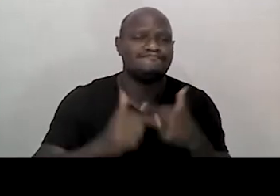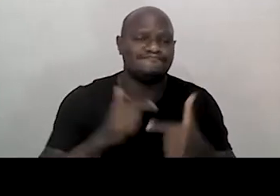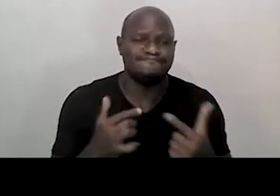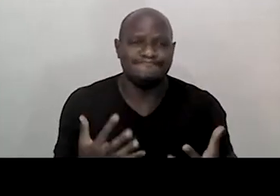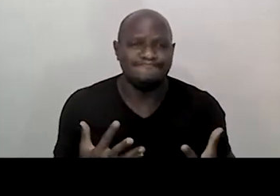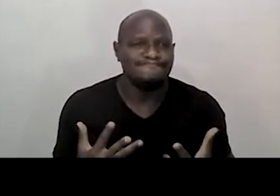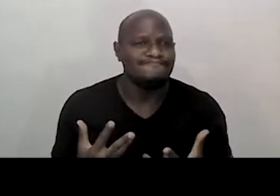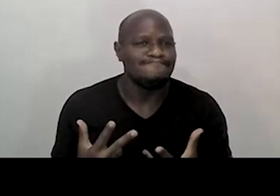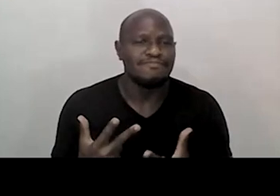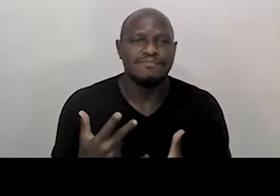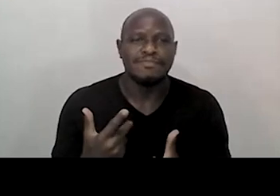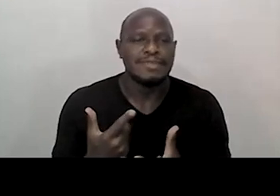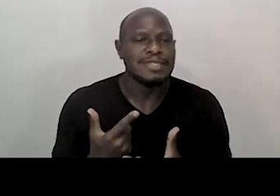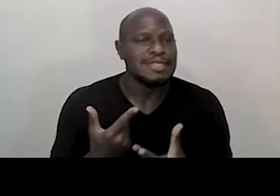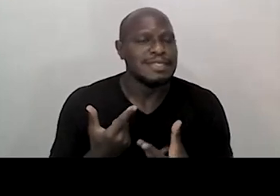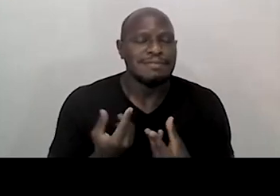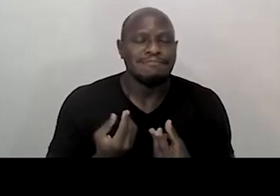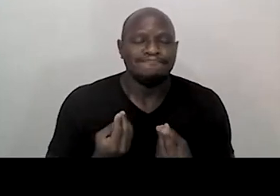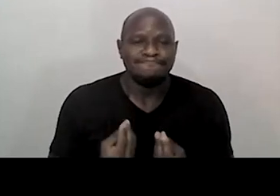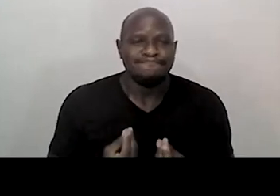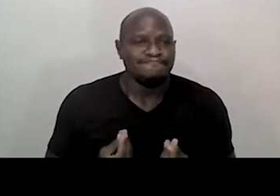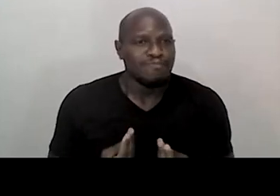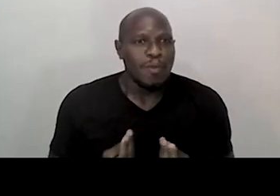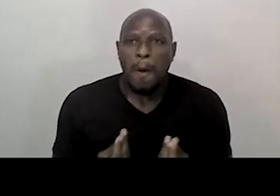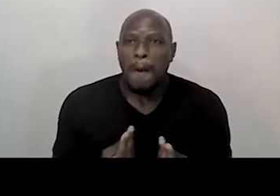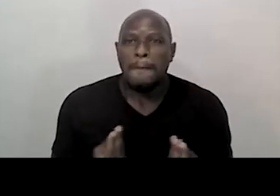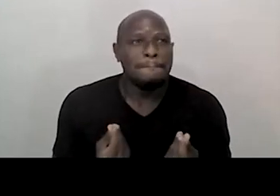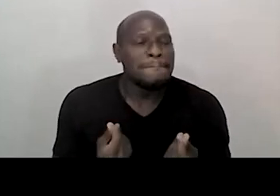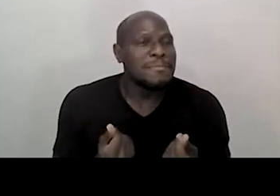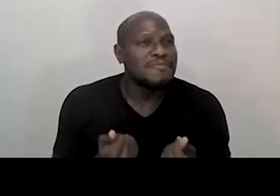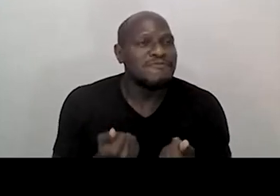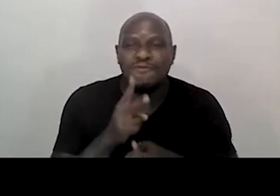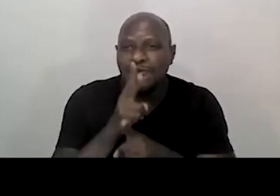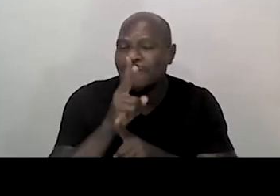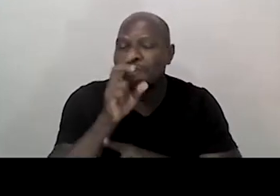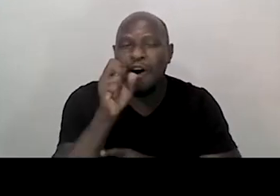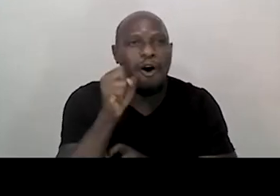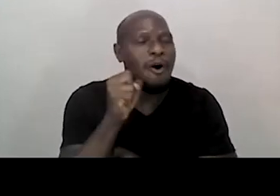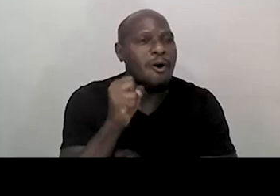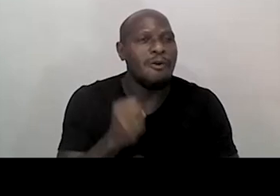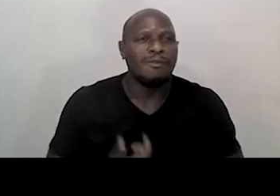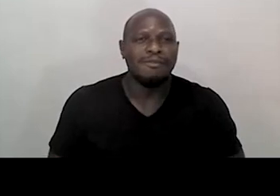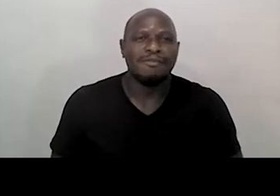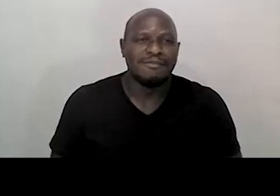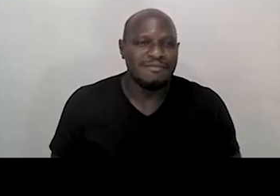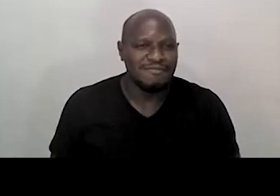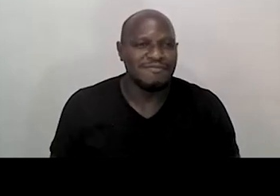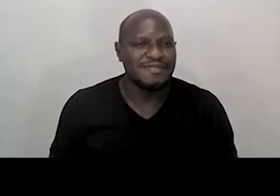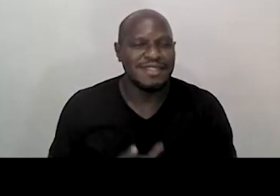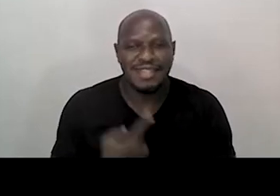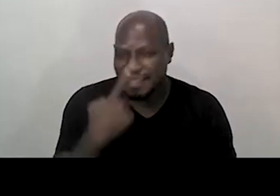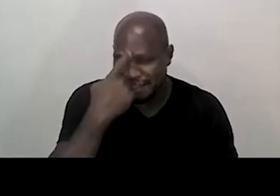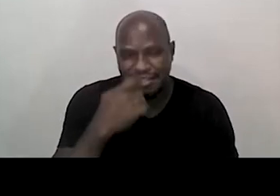maravilhoso de potência ao máximo que cria uma